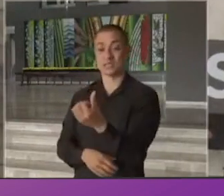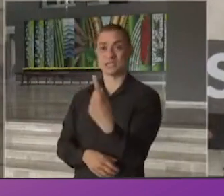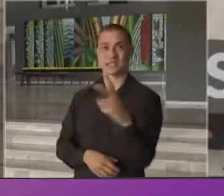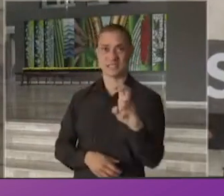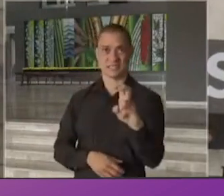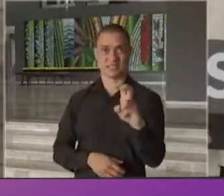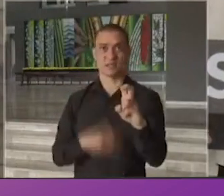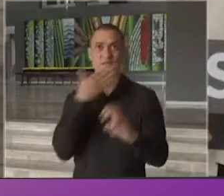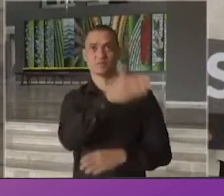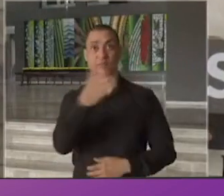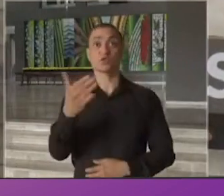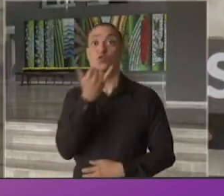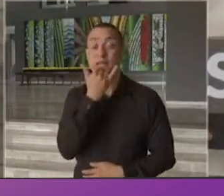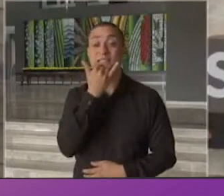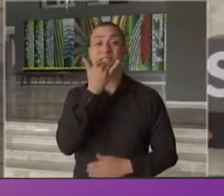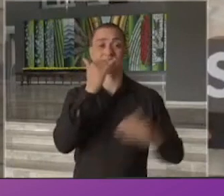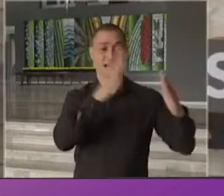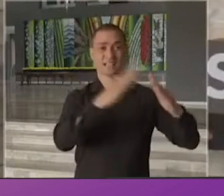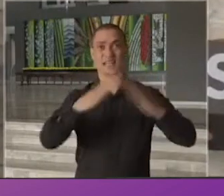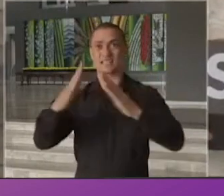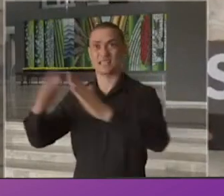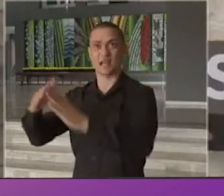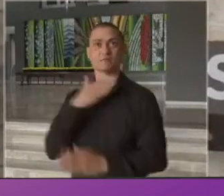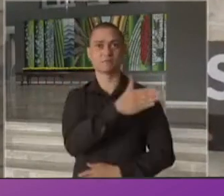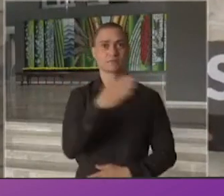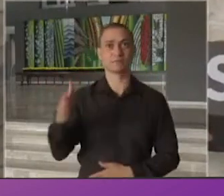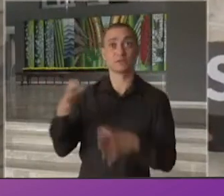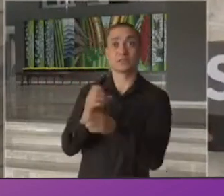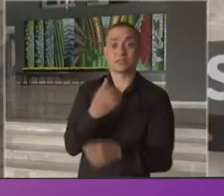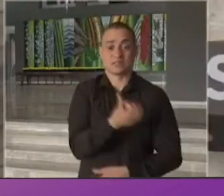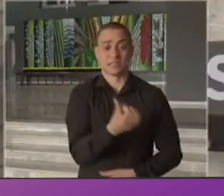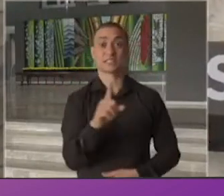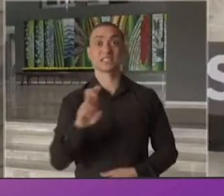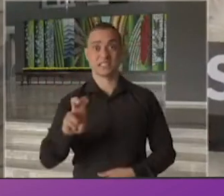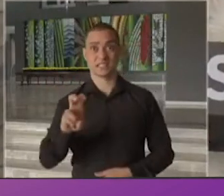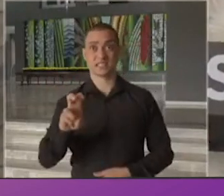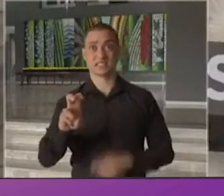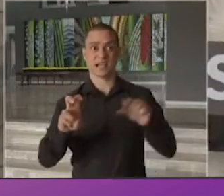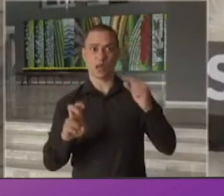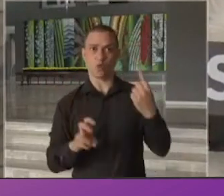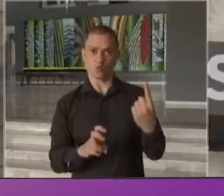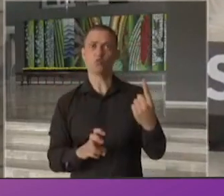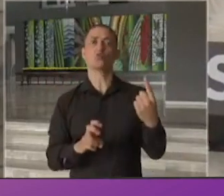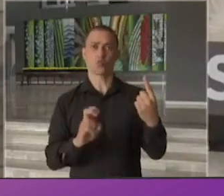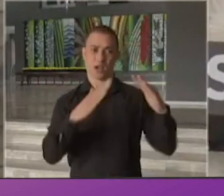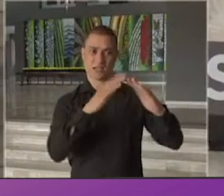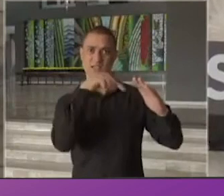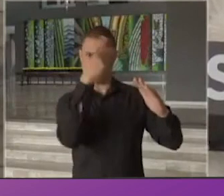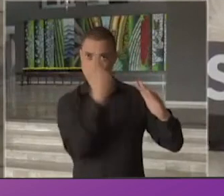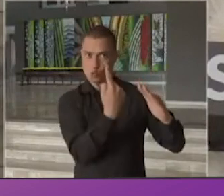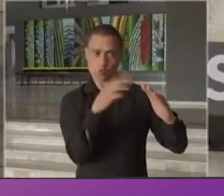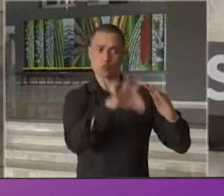começarão a ser visitados 615 residências do município e de cada residência vai ser colhido exames